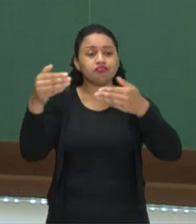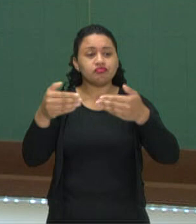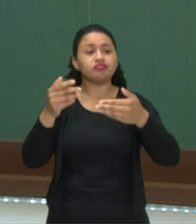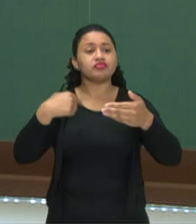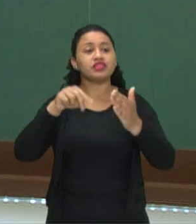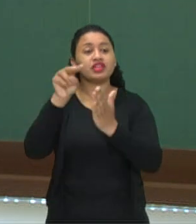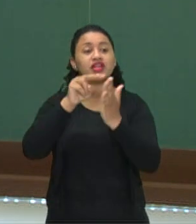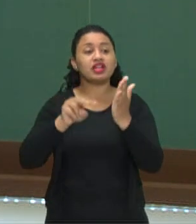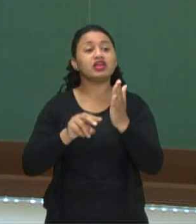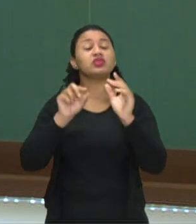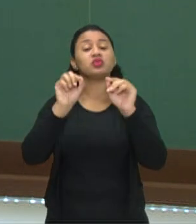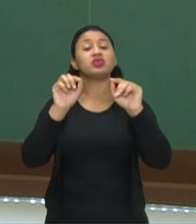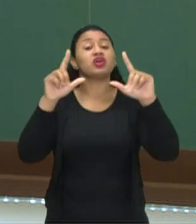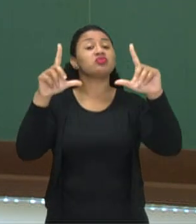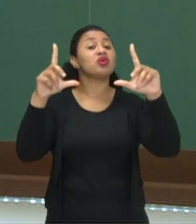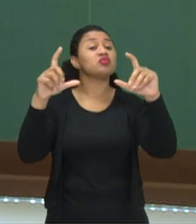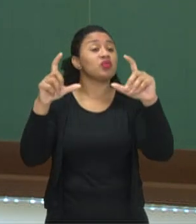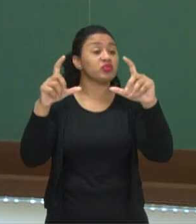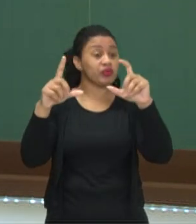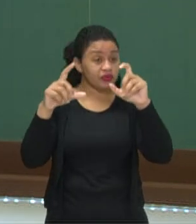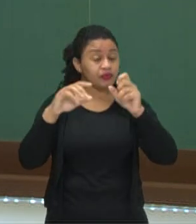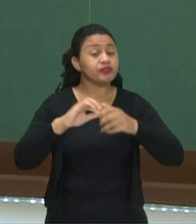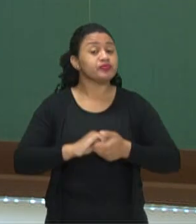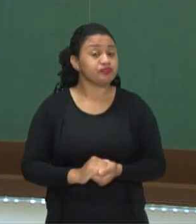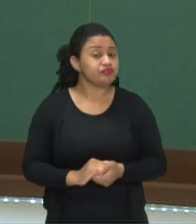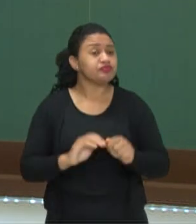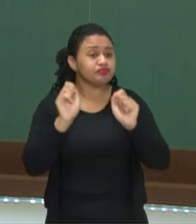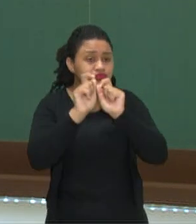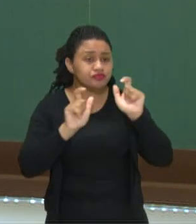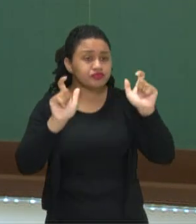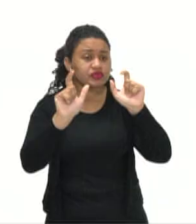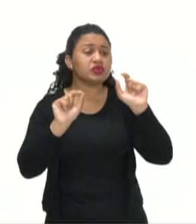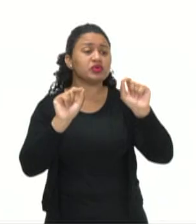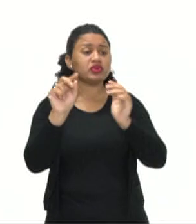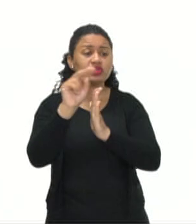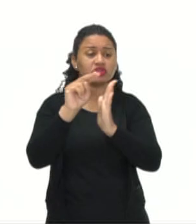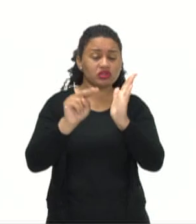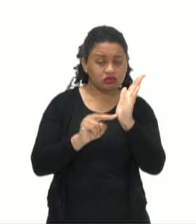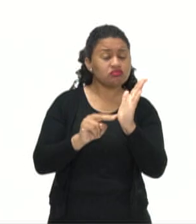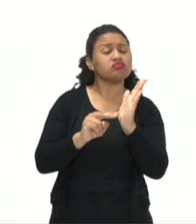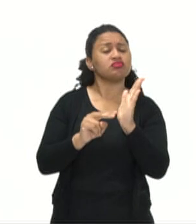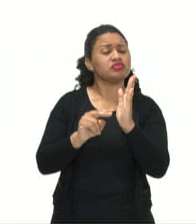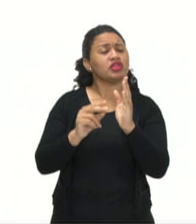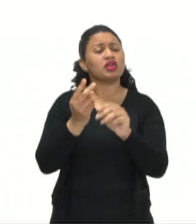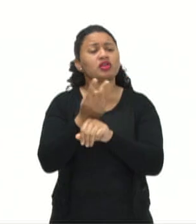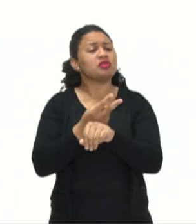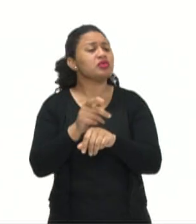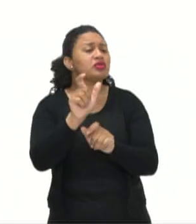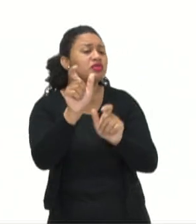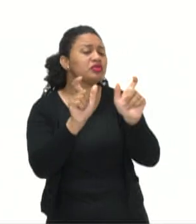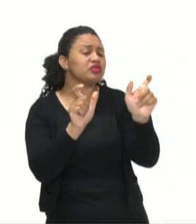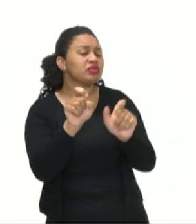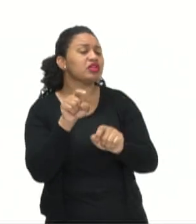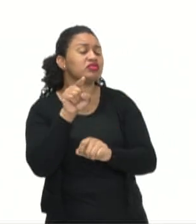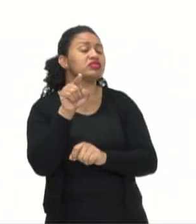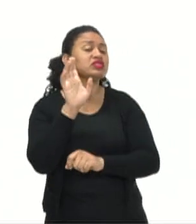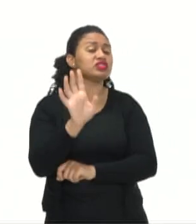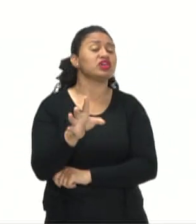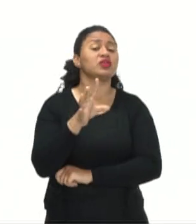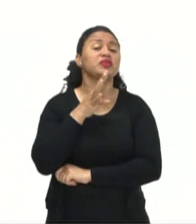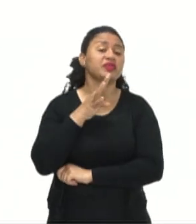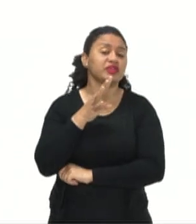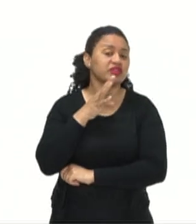fazer a leitura de uma fotografia. Preste bastante atenção na leitura e procure por palavrinhas que vocês